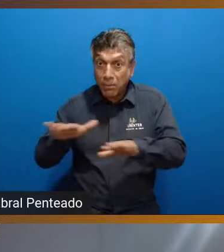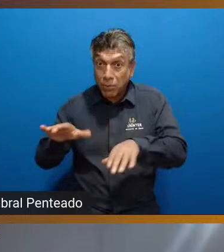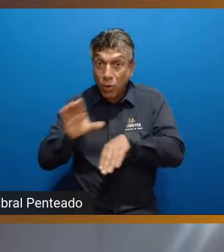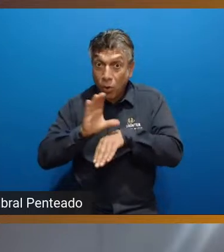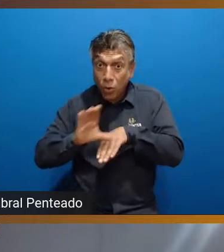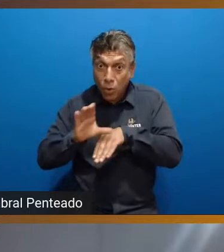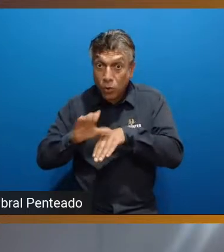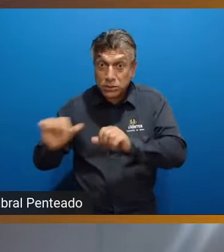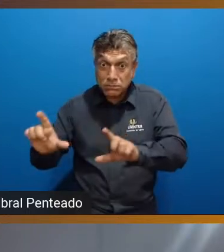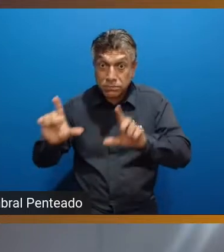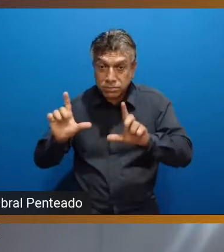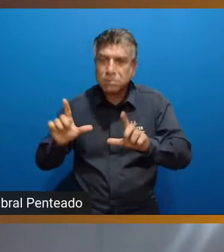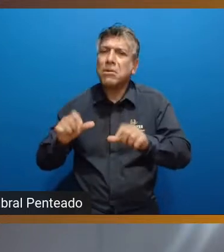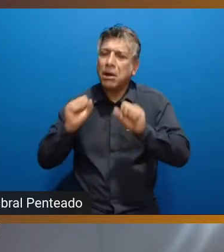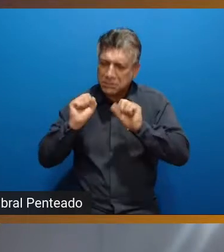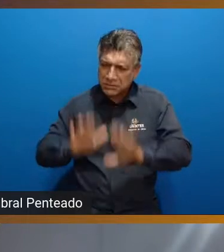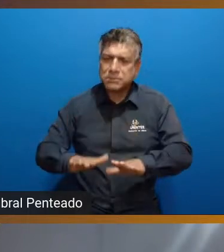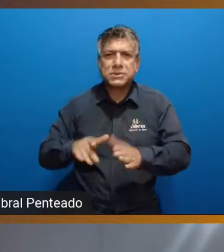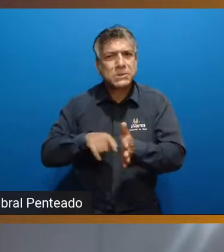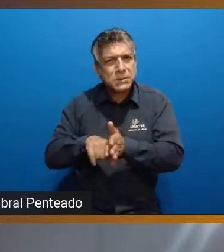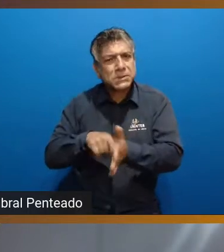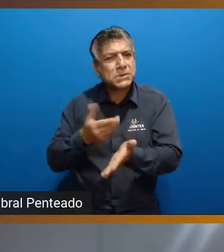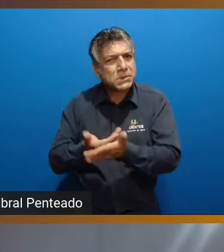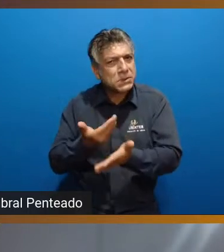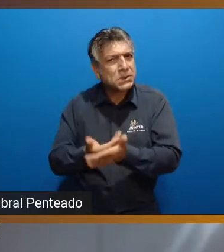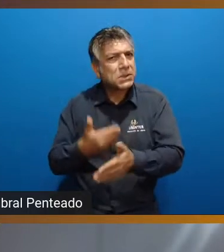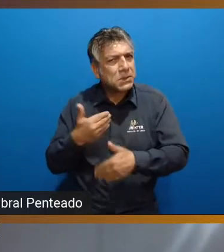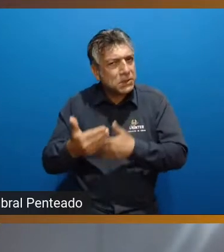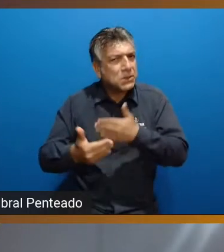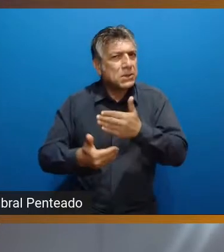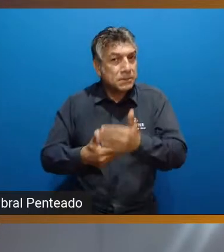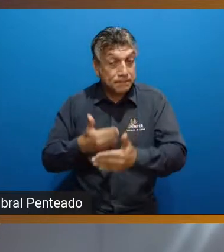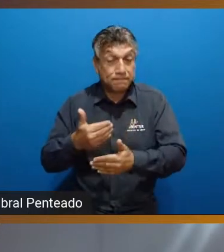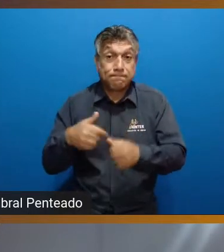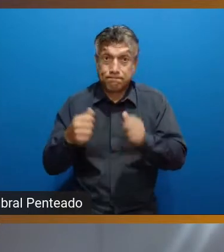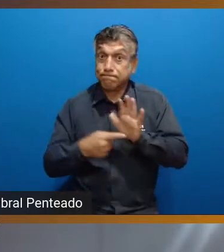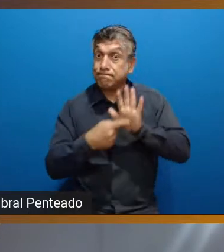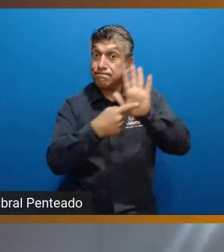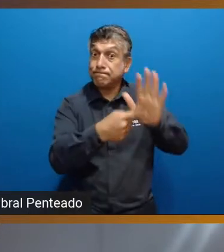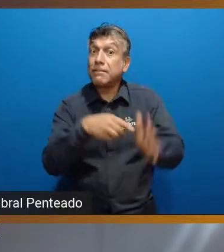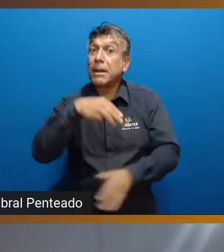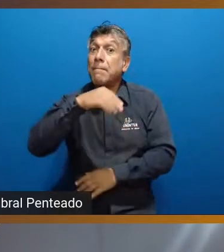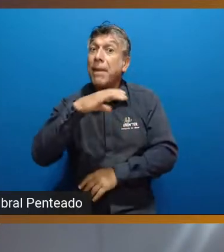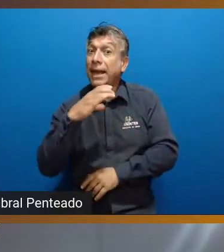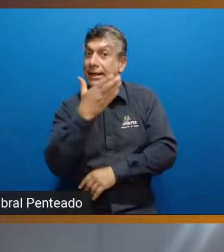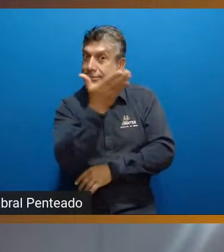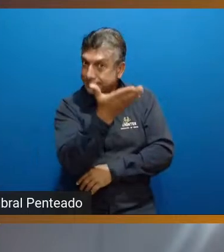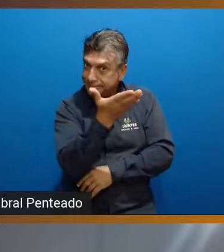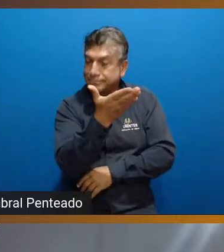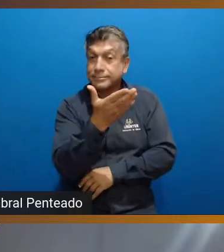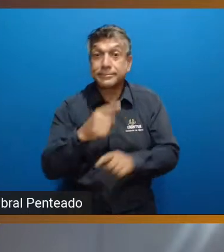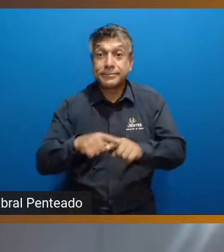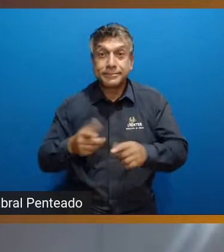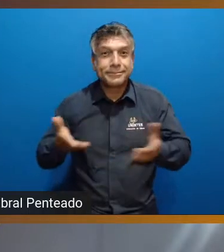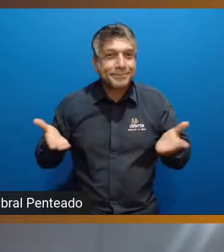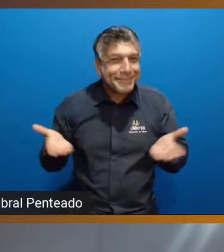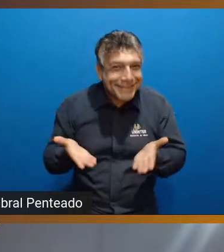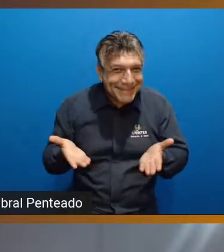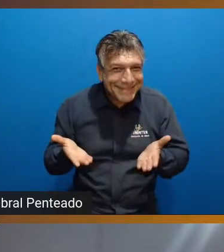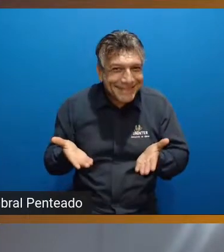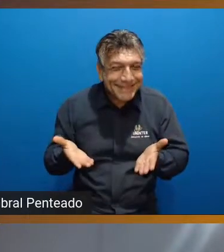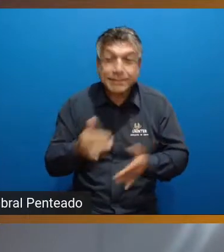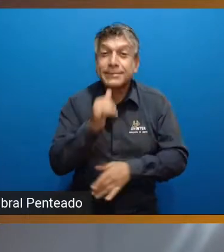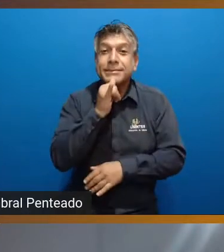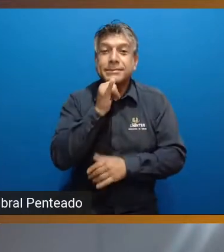institucional como um todo, porque isso são relações que a gente presta conta para o MEC, mas a partir de agora, por